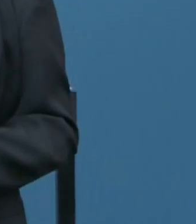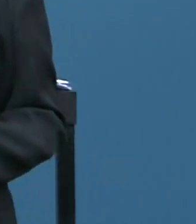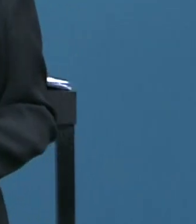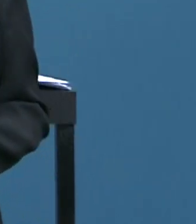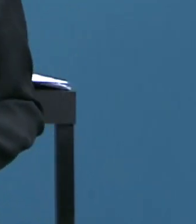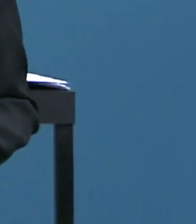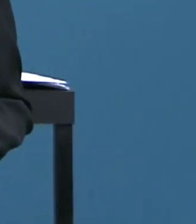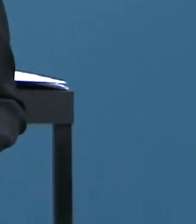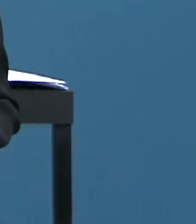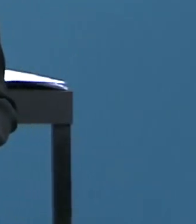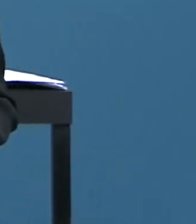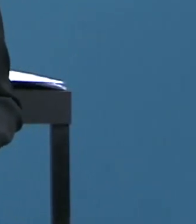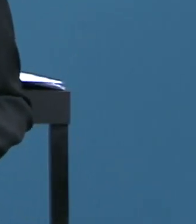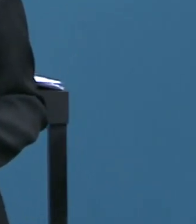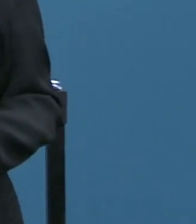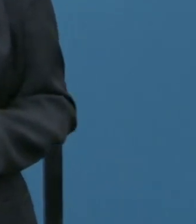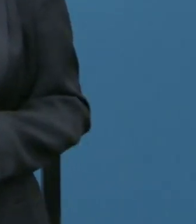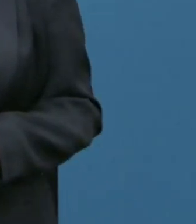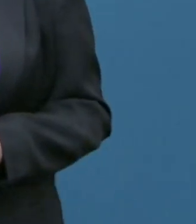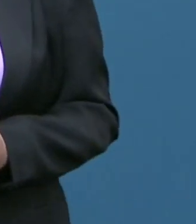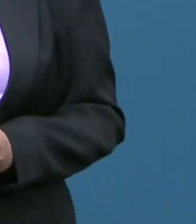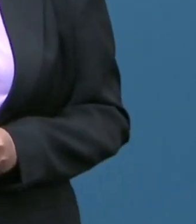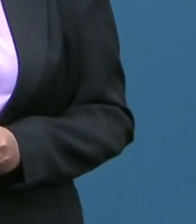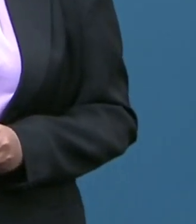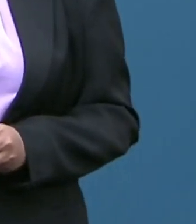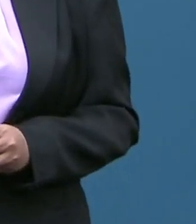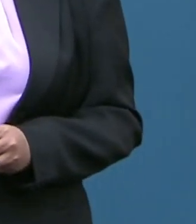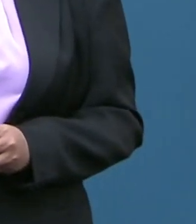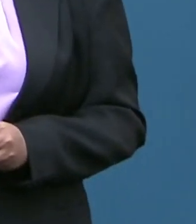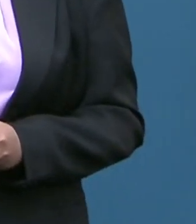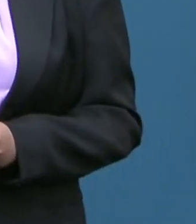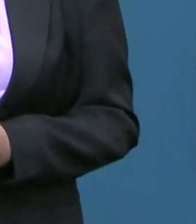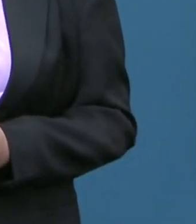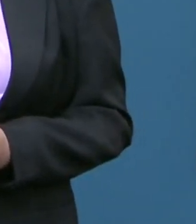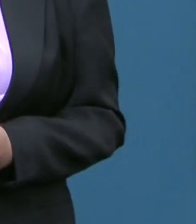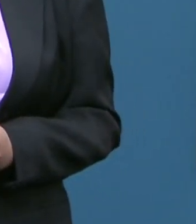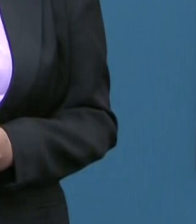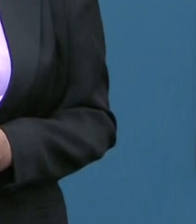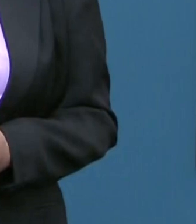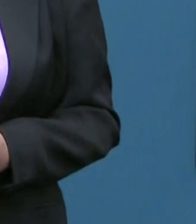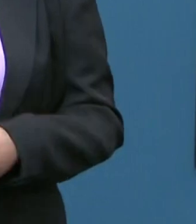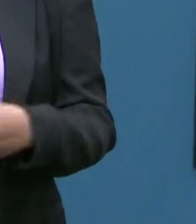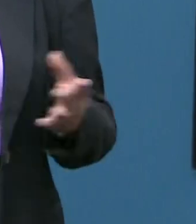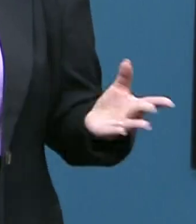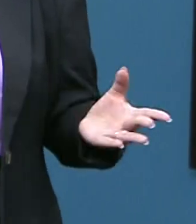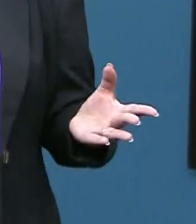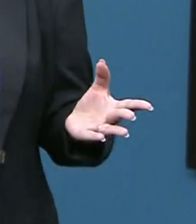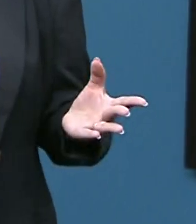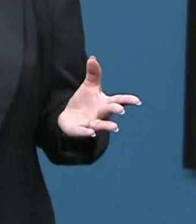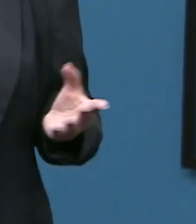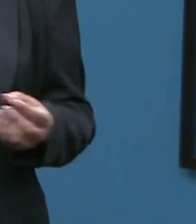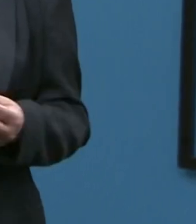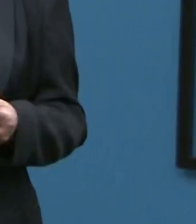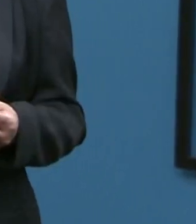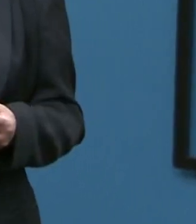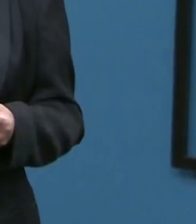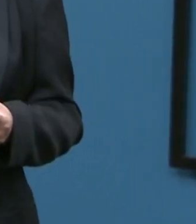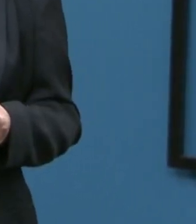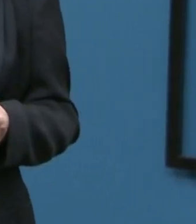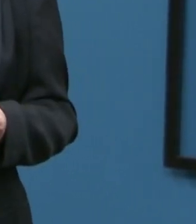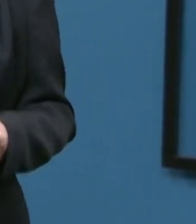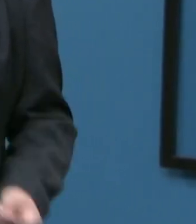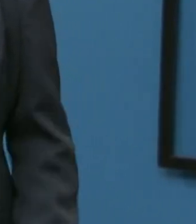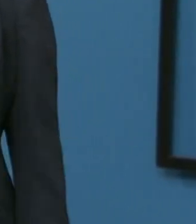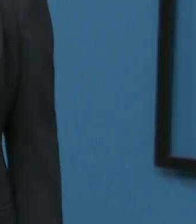O Conselho Nacional de Justiça realiza hoje o evento Liberdade de Imprensa, onde estamos e para onde